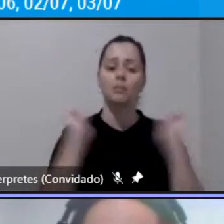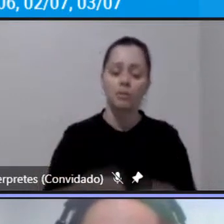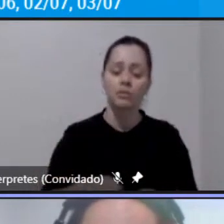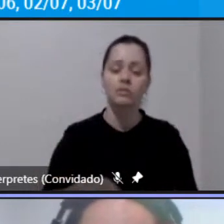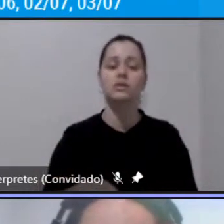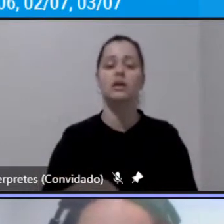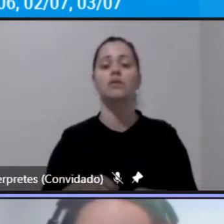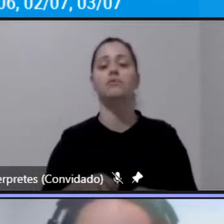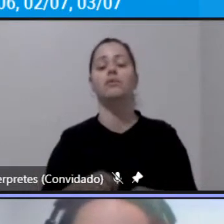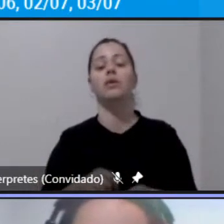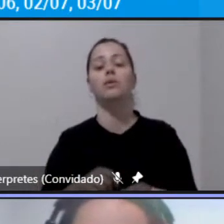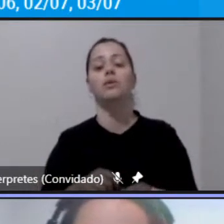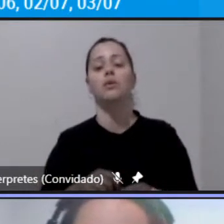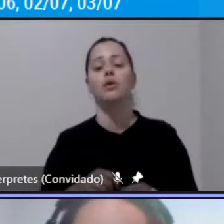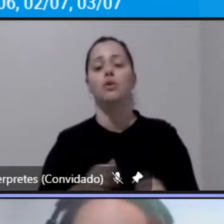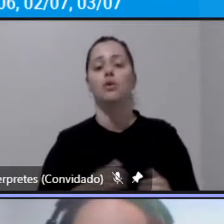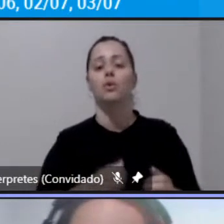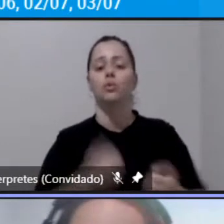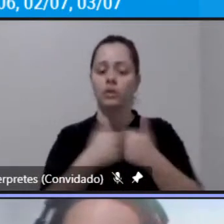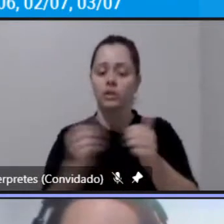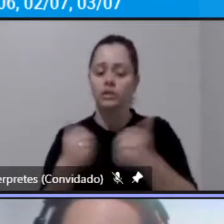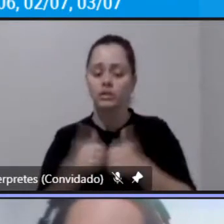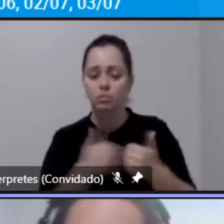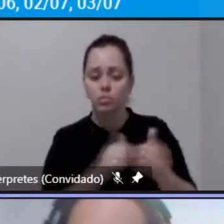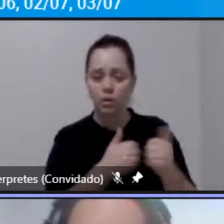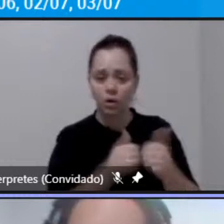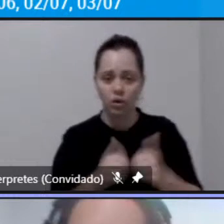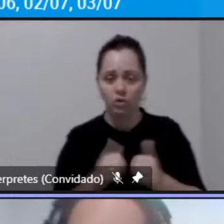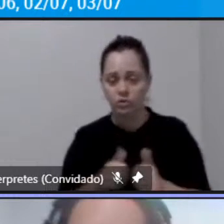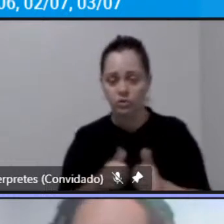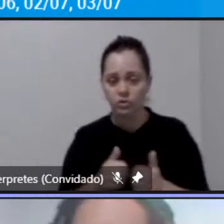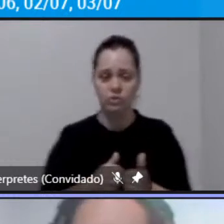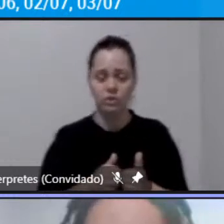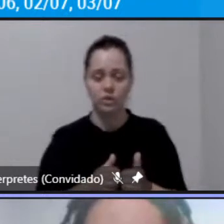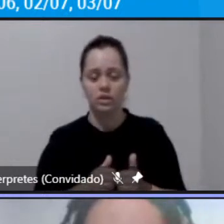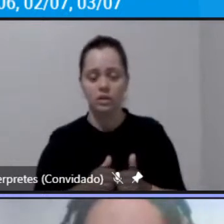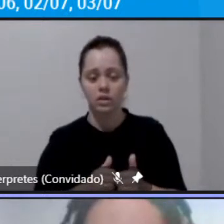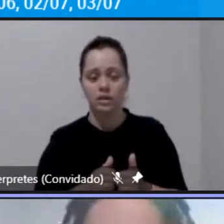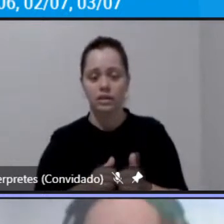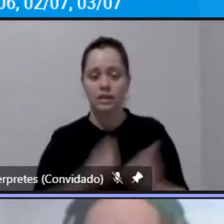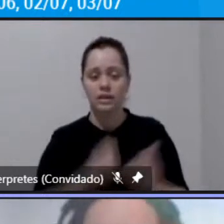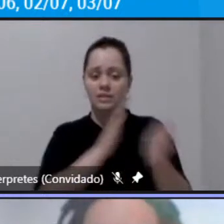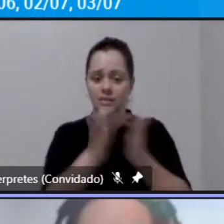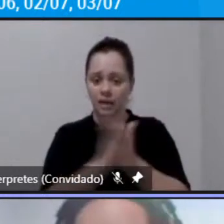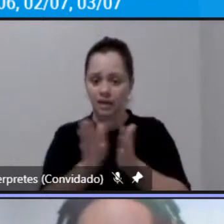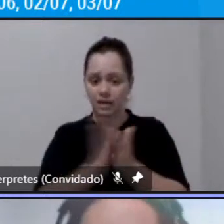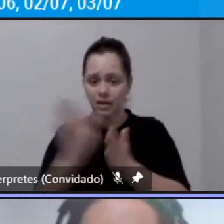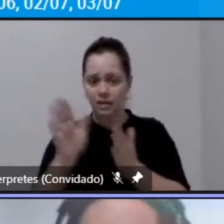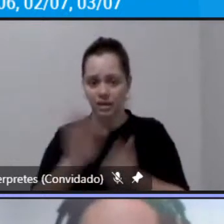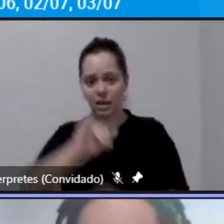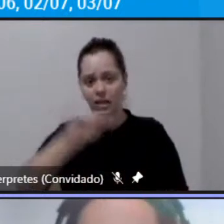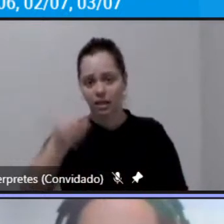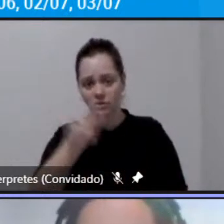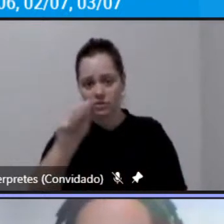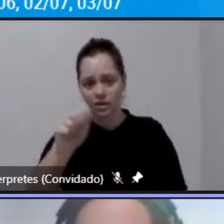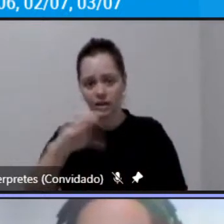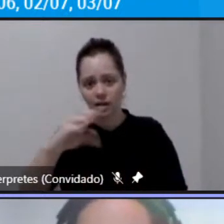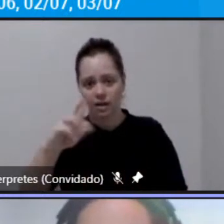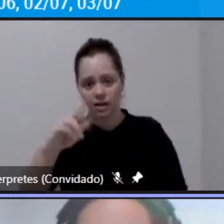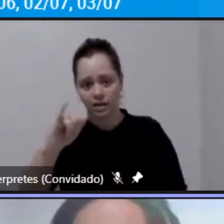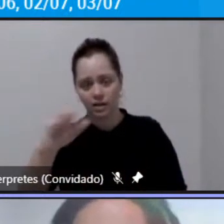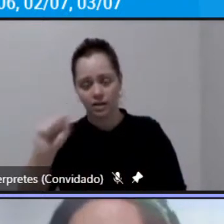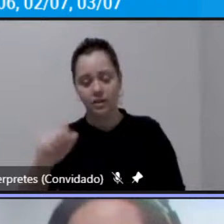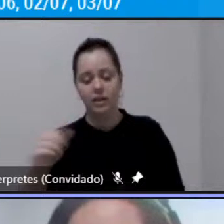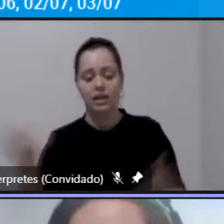usuário de transporte público intermunicipal sair de Jacareí e se ligar a essas três cidades então